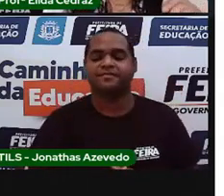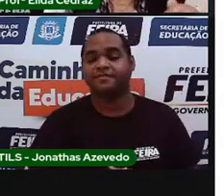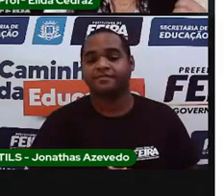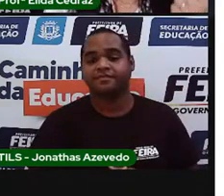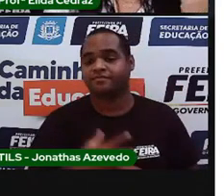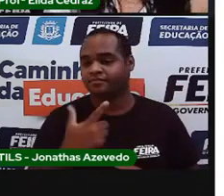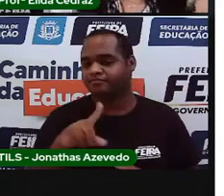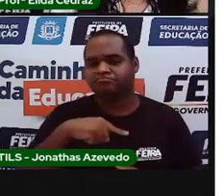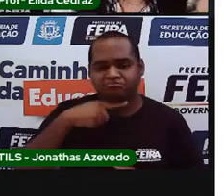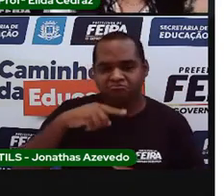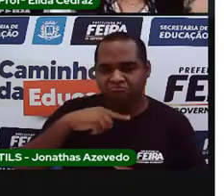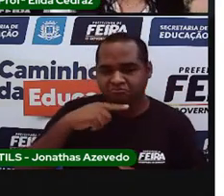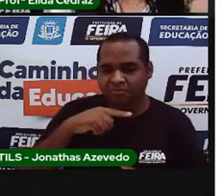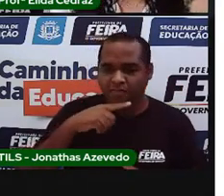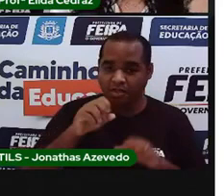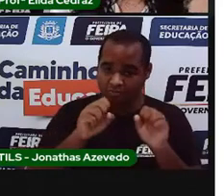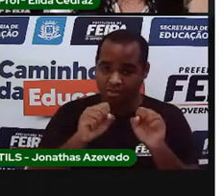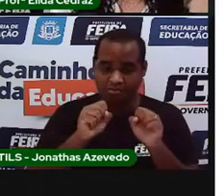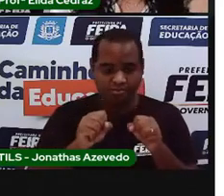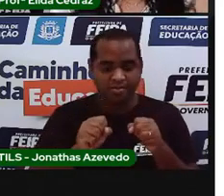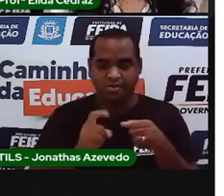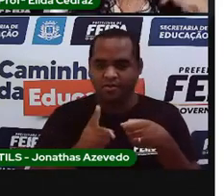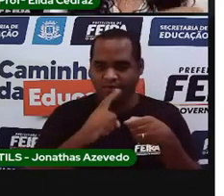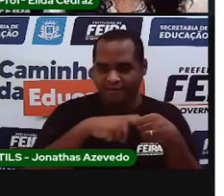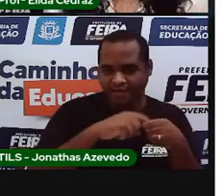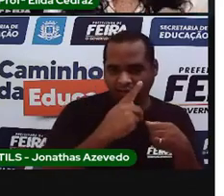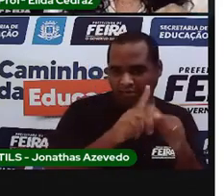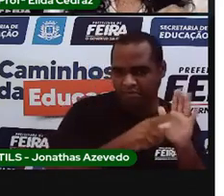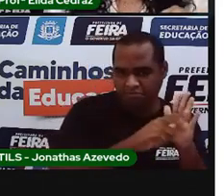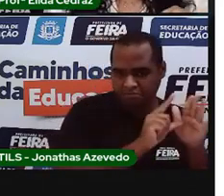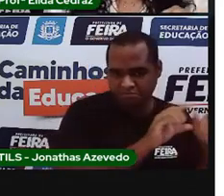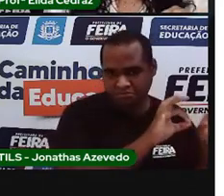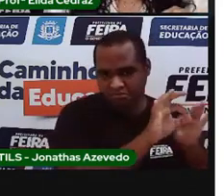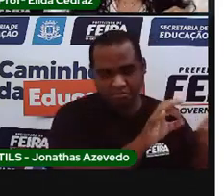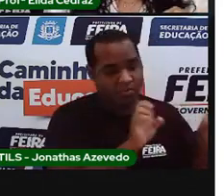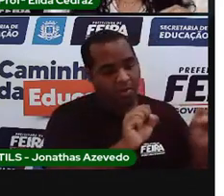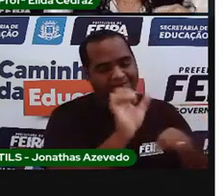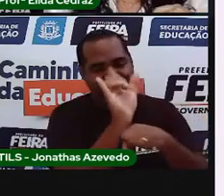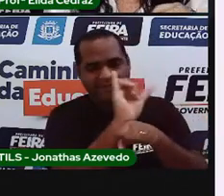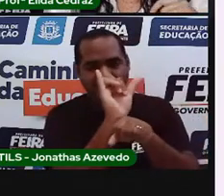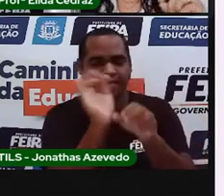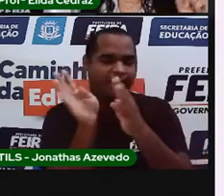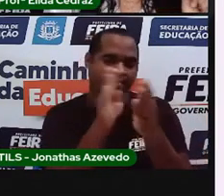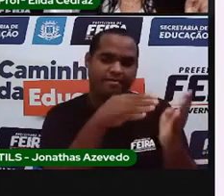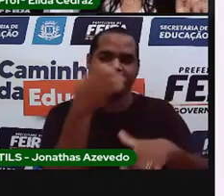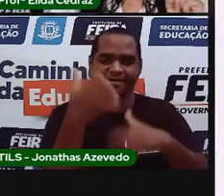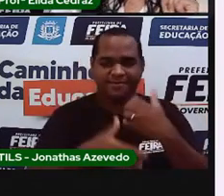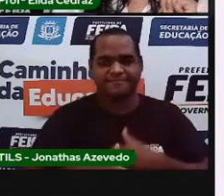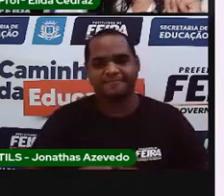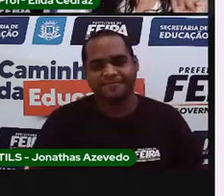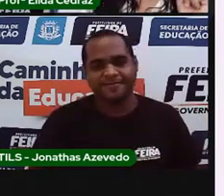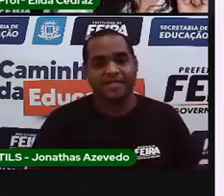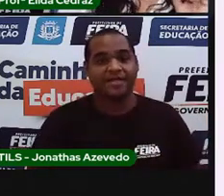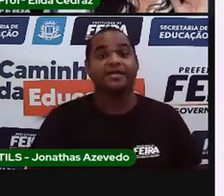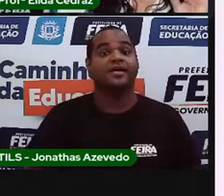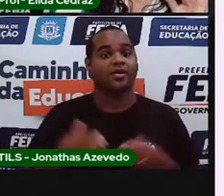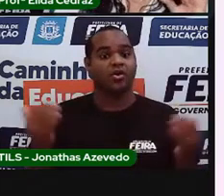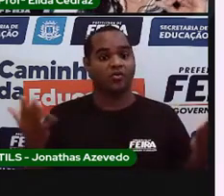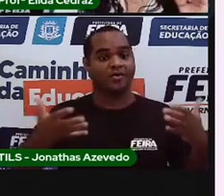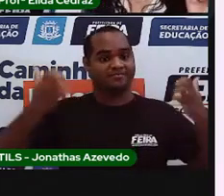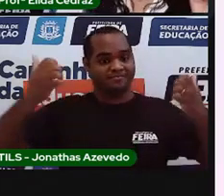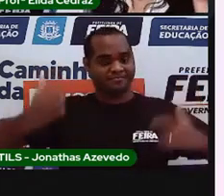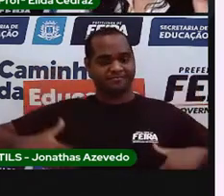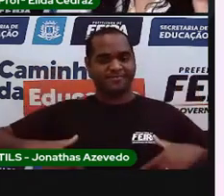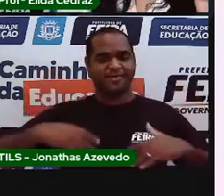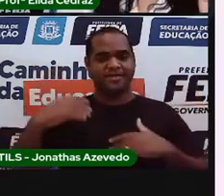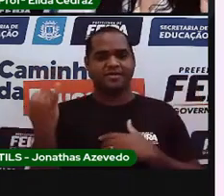tiver dúvida, volta na atividade anterior ou volta aqui no canal, tá bem? E agora a nossa